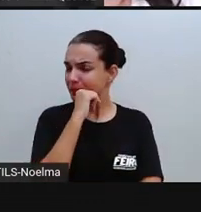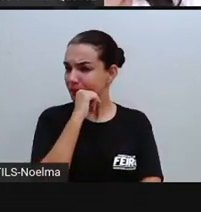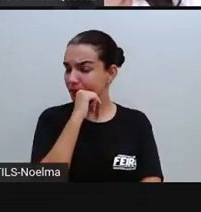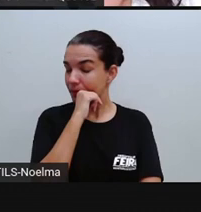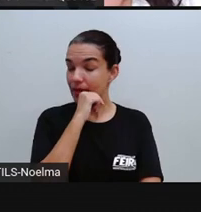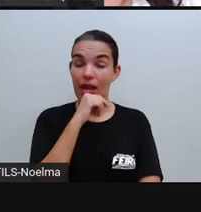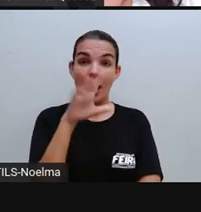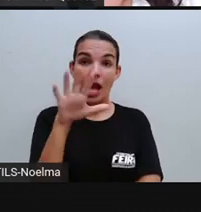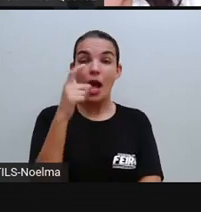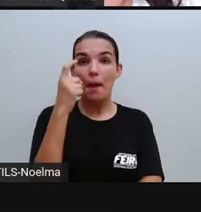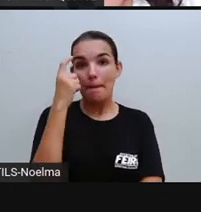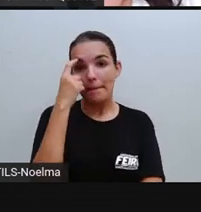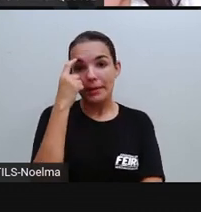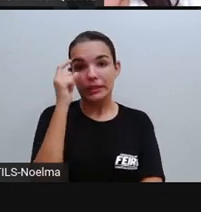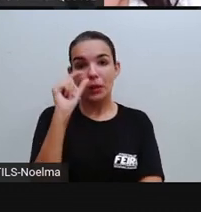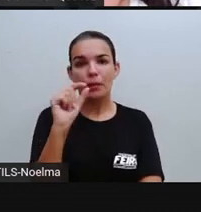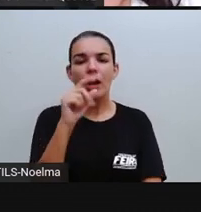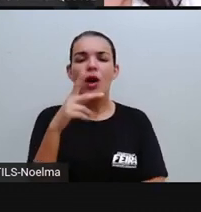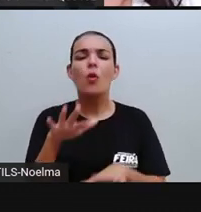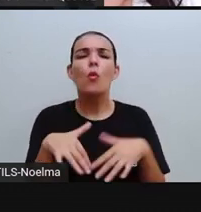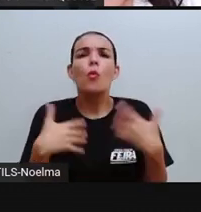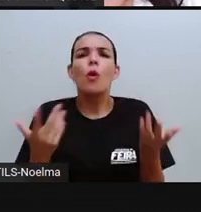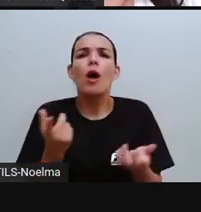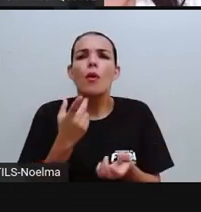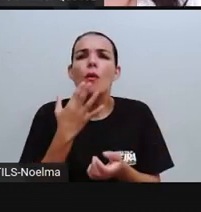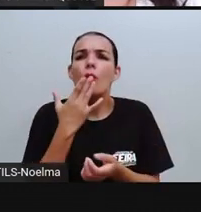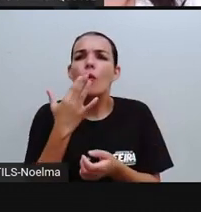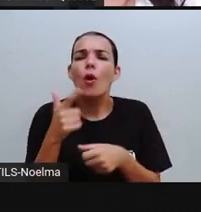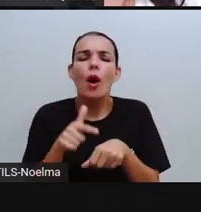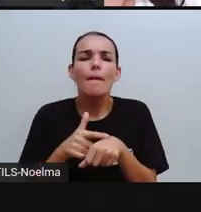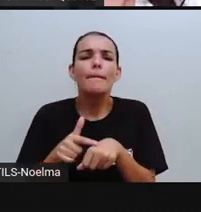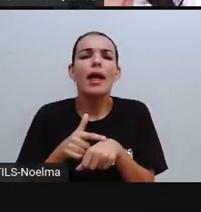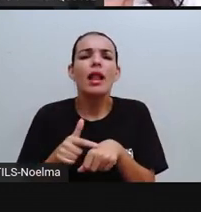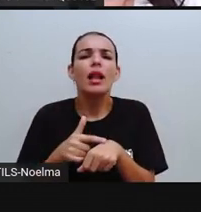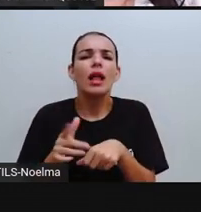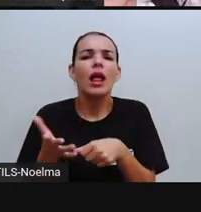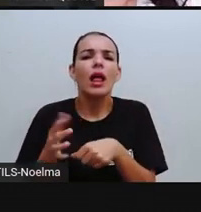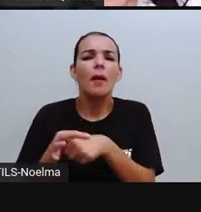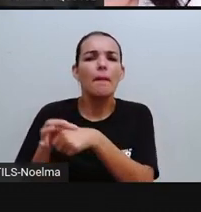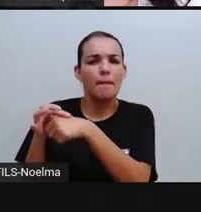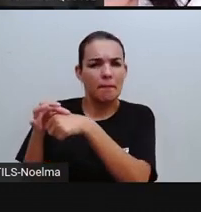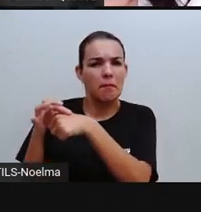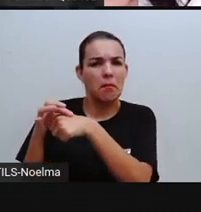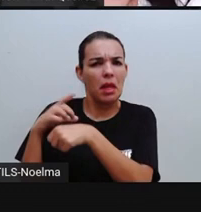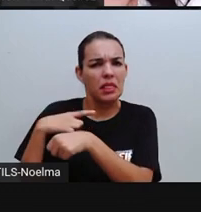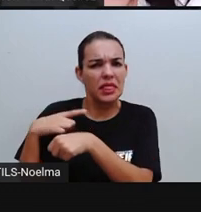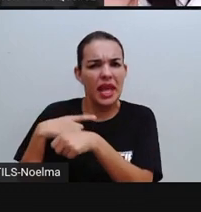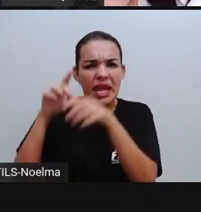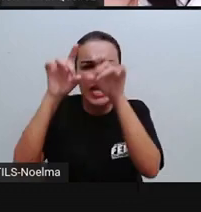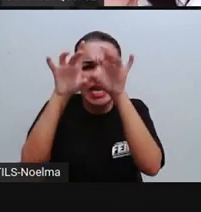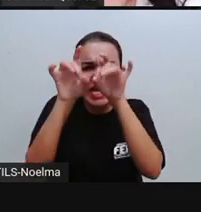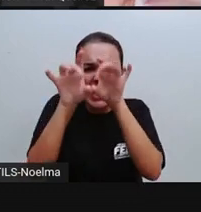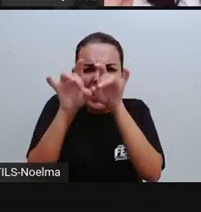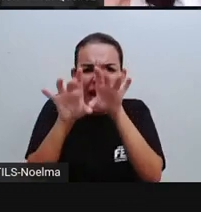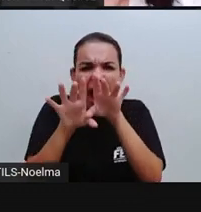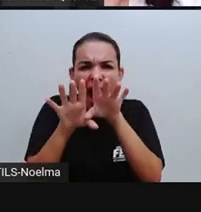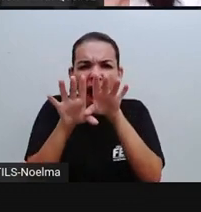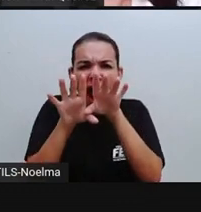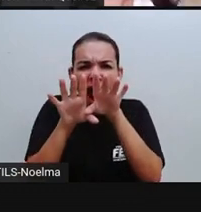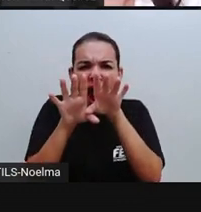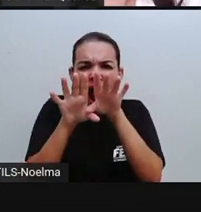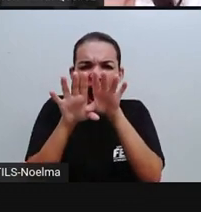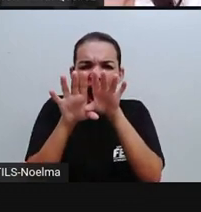Pense um pouco aí em qual é a cor de pele. Cor de pele. Pele, existe uma cor específica de pele? Então,